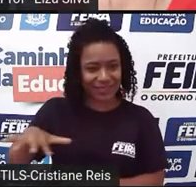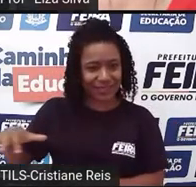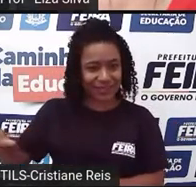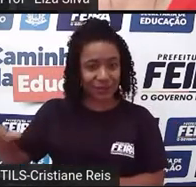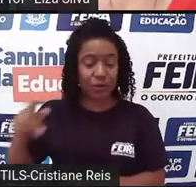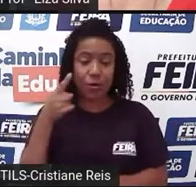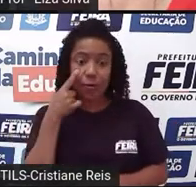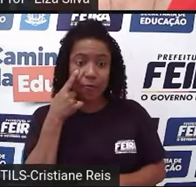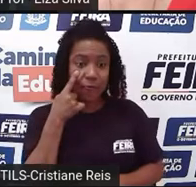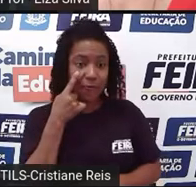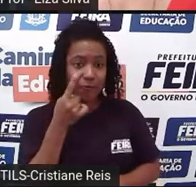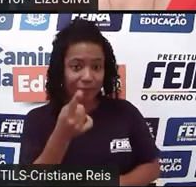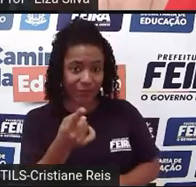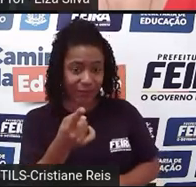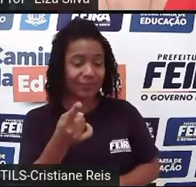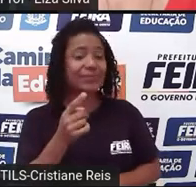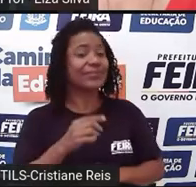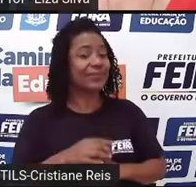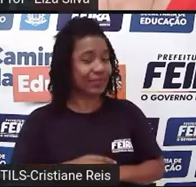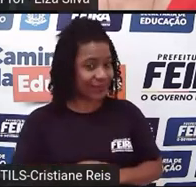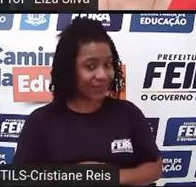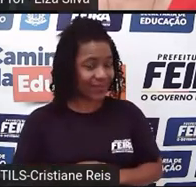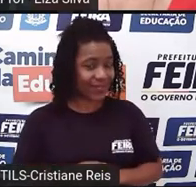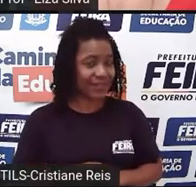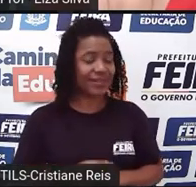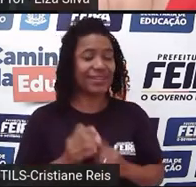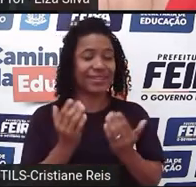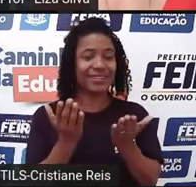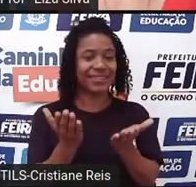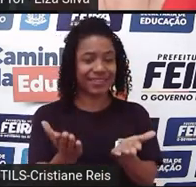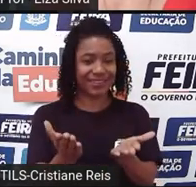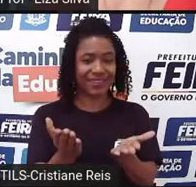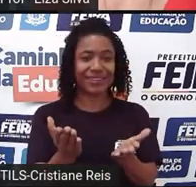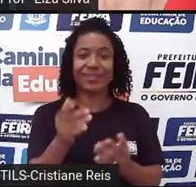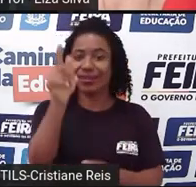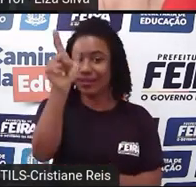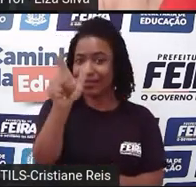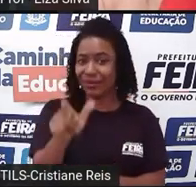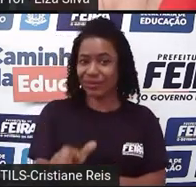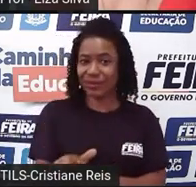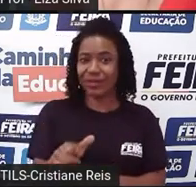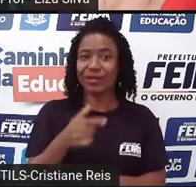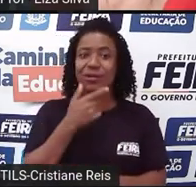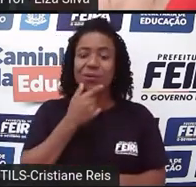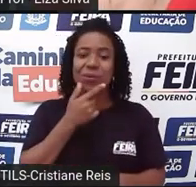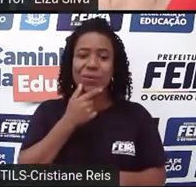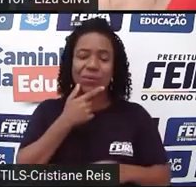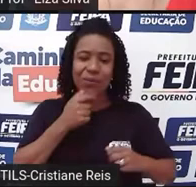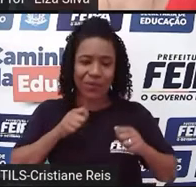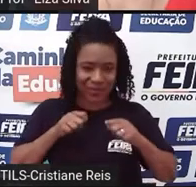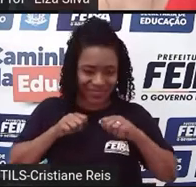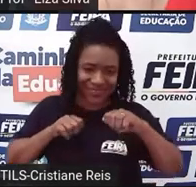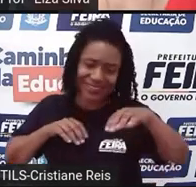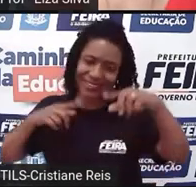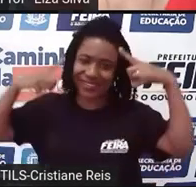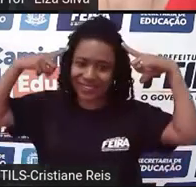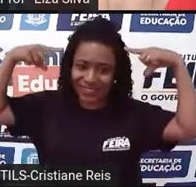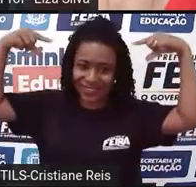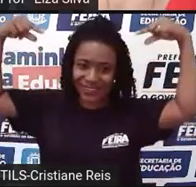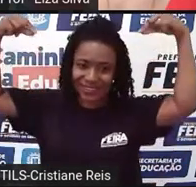uma imagem que representa o fair tale, Peter Pan. O conto de fada, Peter Pan.